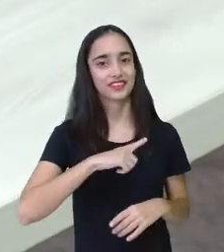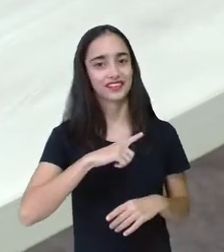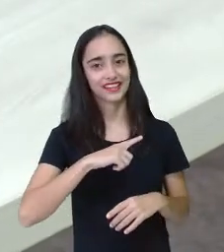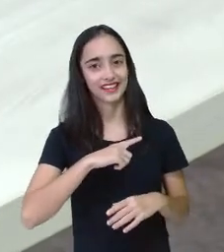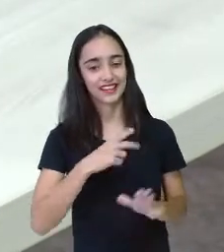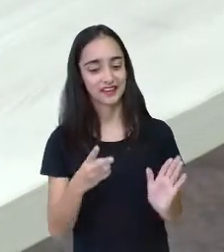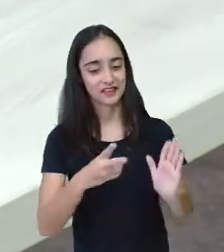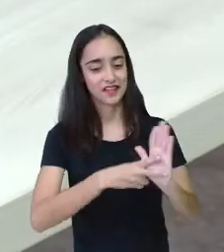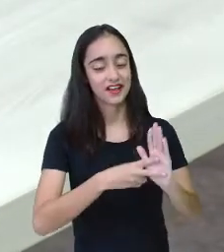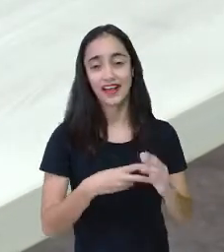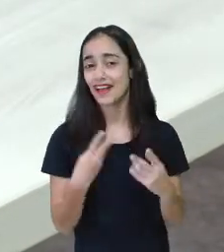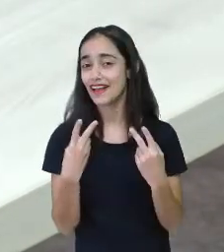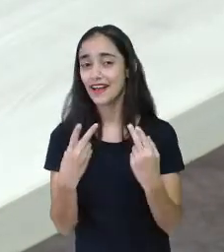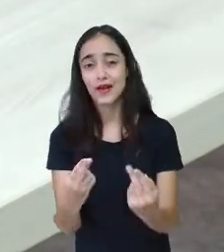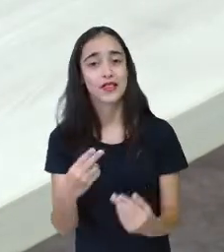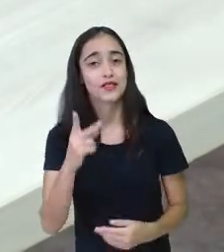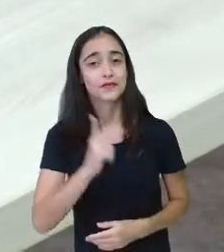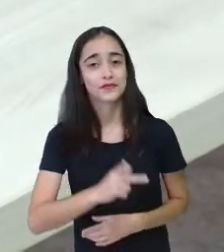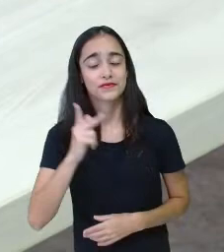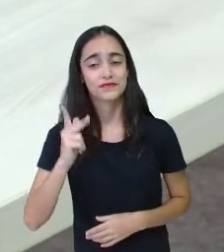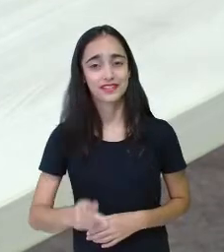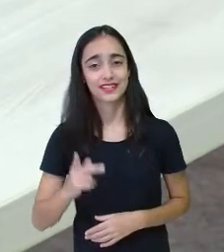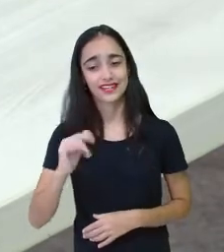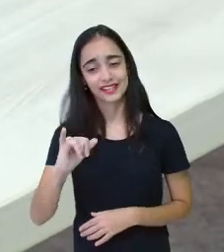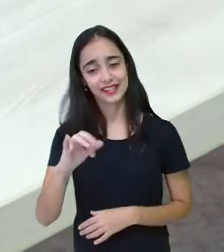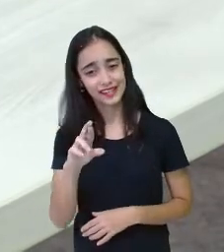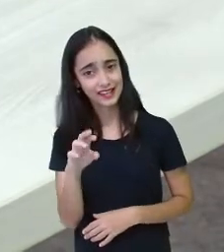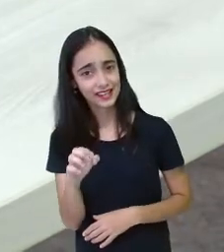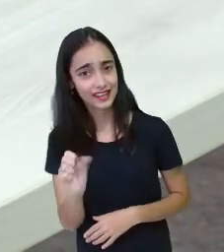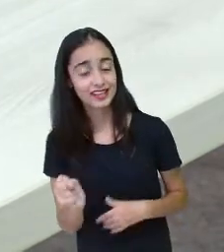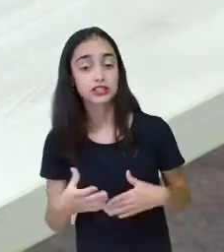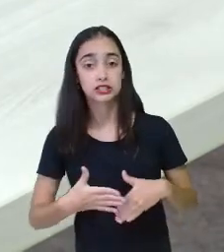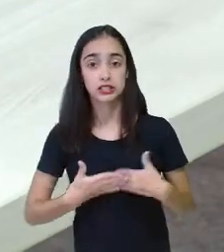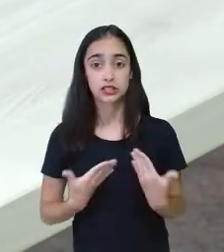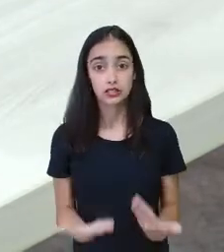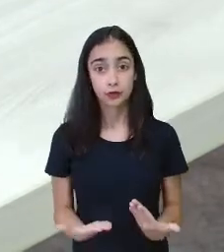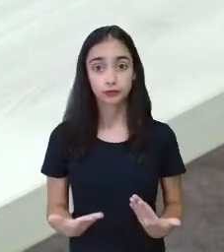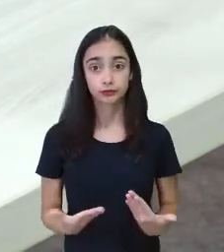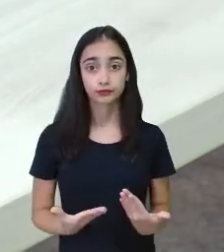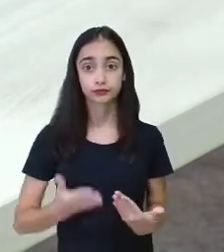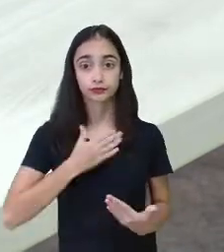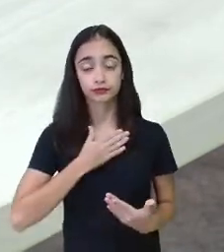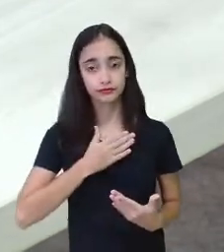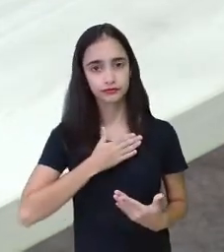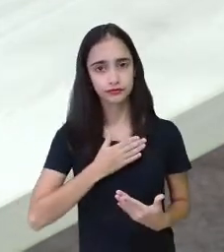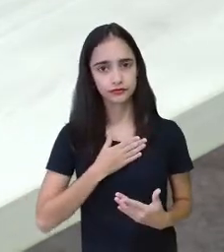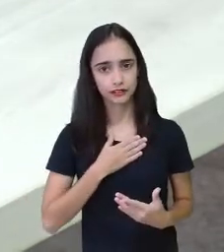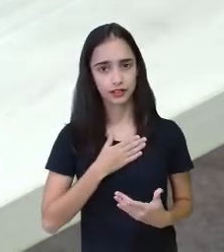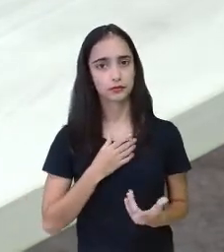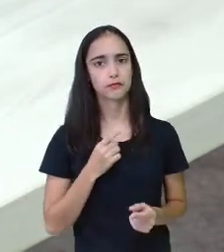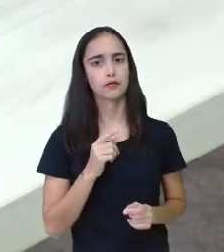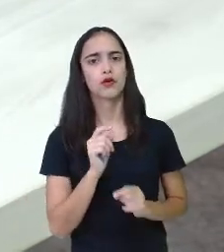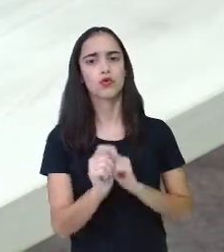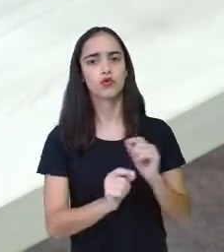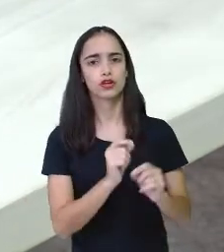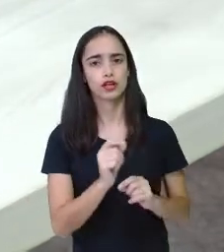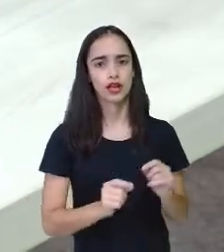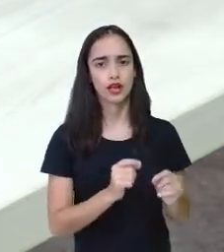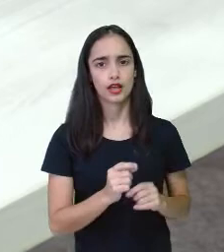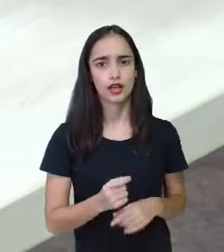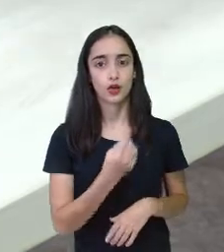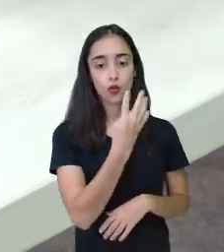professora Elis. No entanto, a minha soma foi 4 mais 1. E a dela foi 1